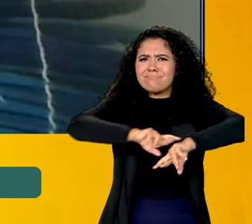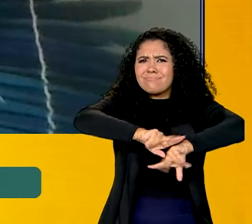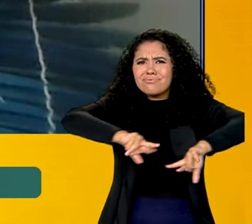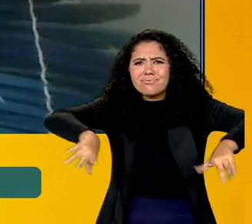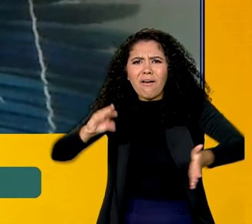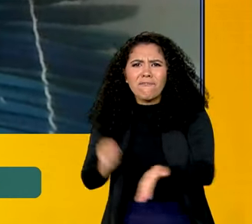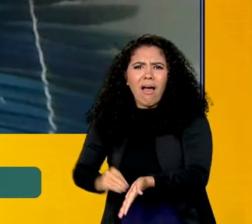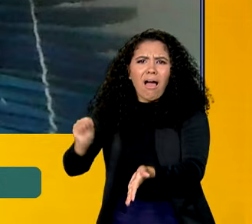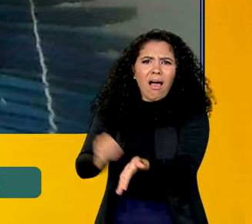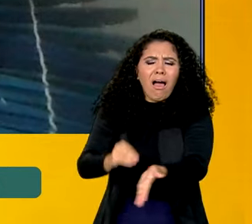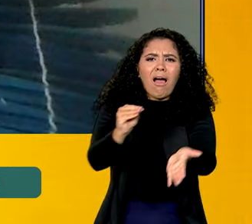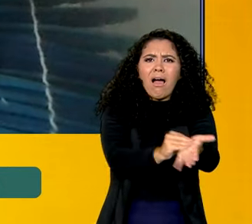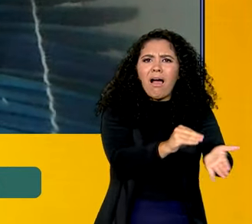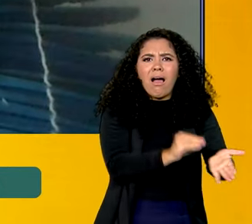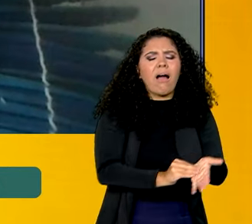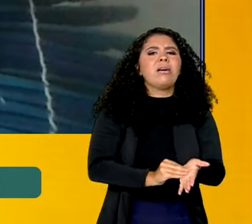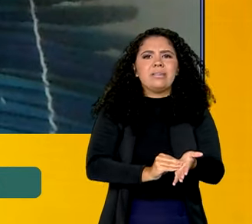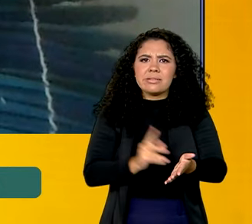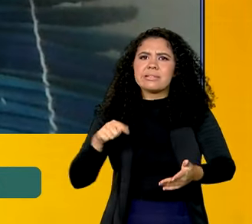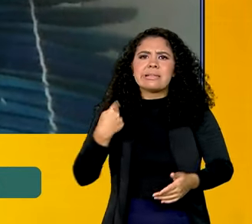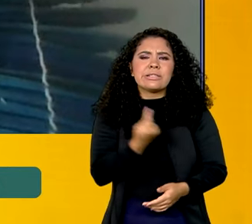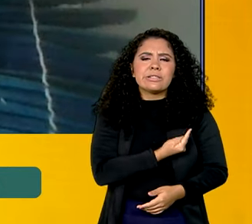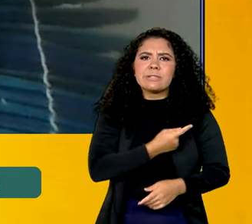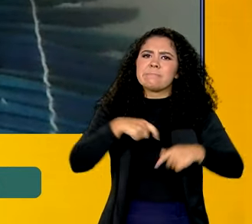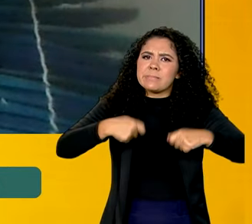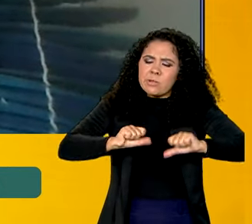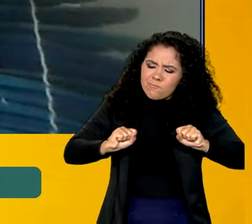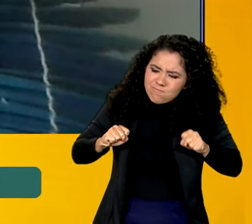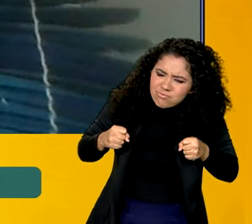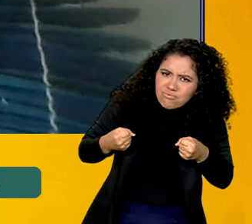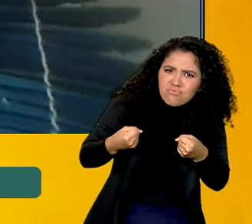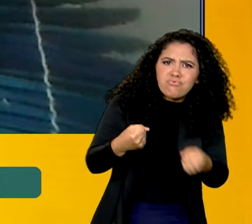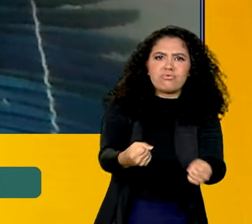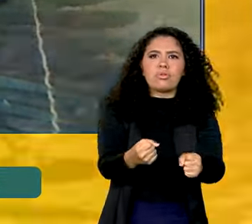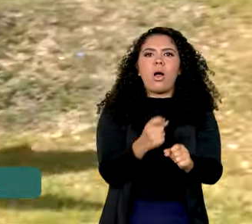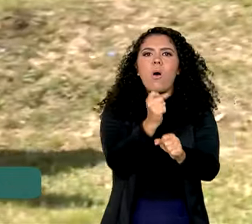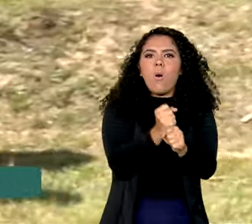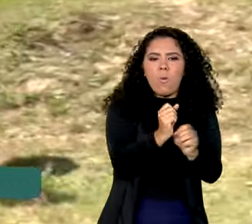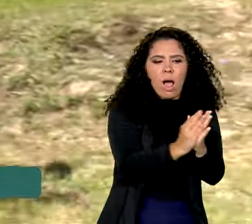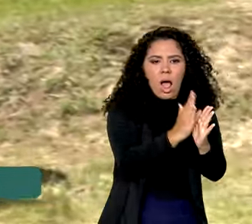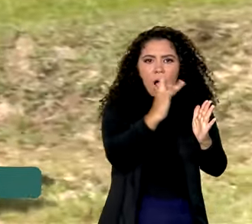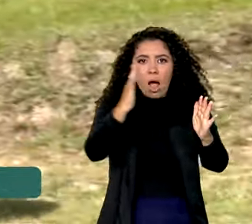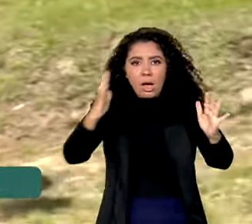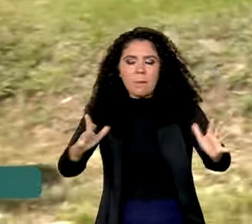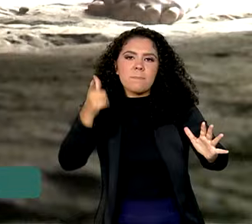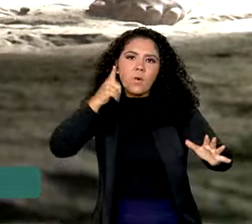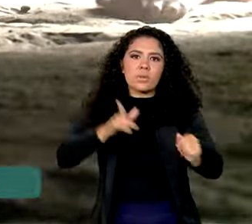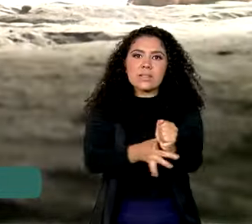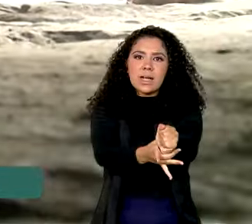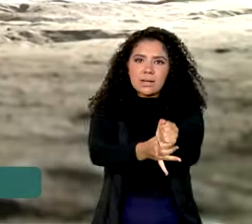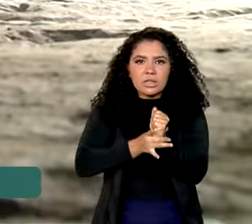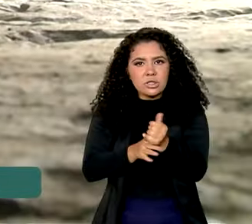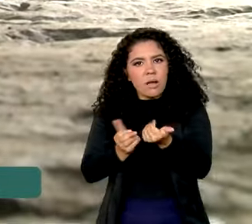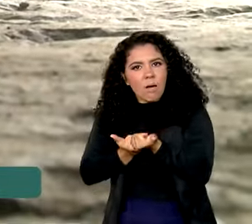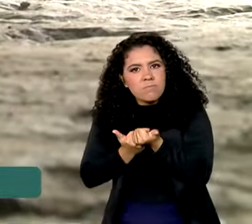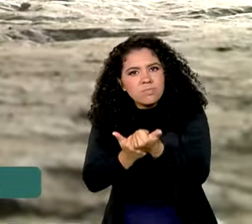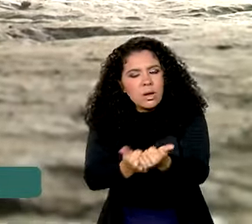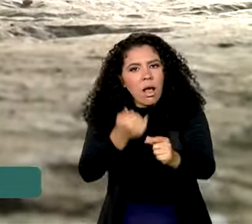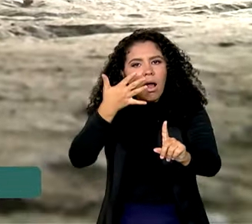unidades de saúde fechados e nós estivemos nos esforçando no primeiro ano para garantir ações de assistência,